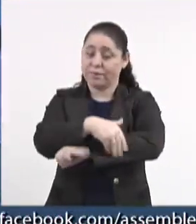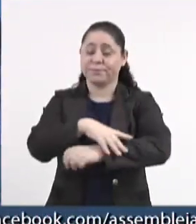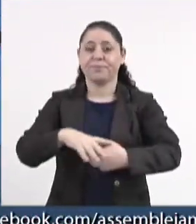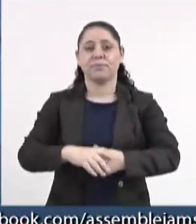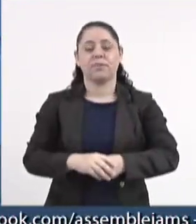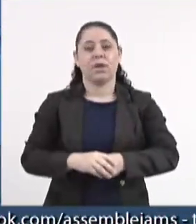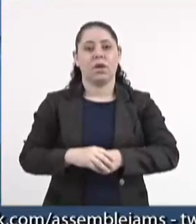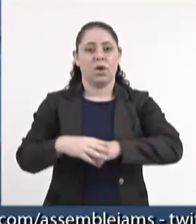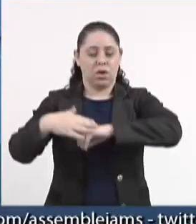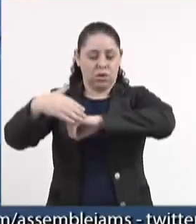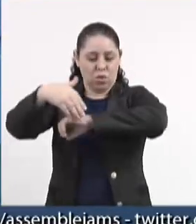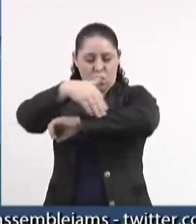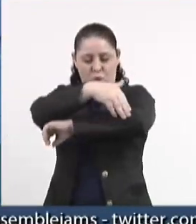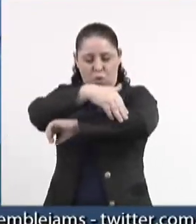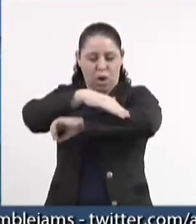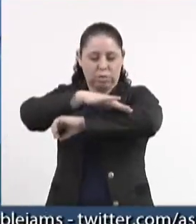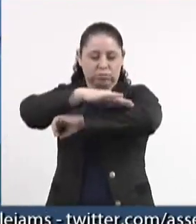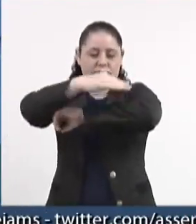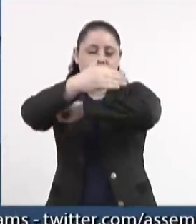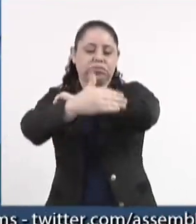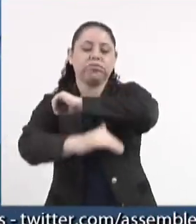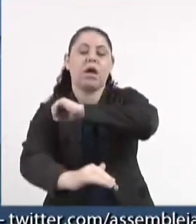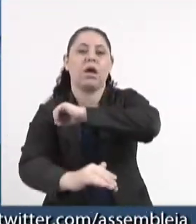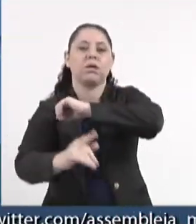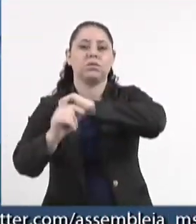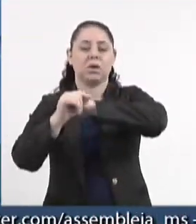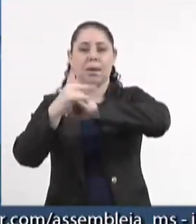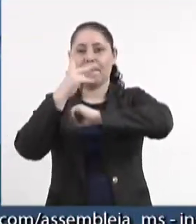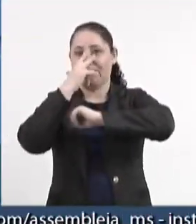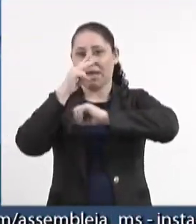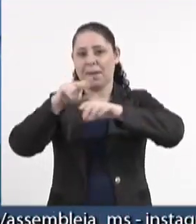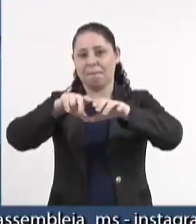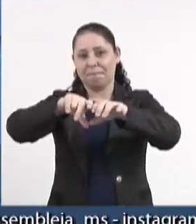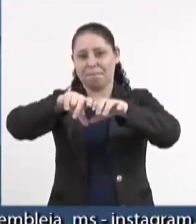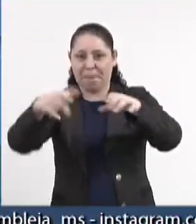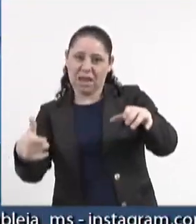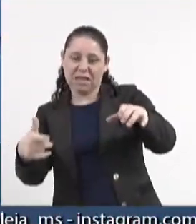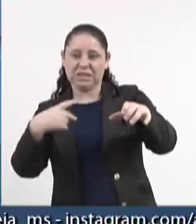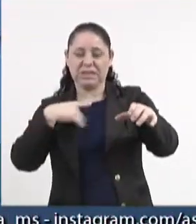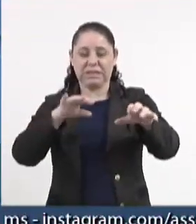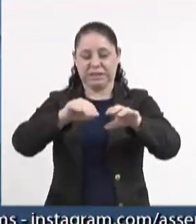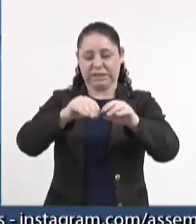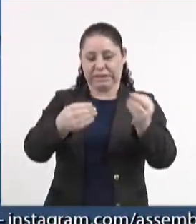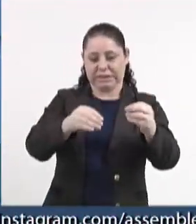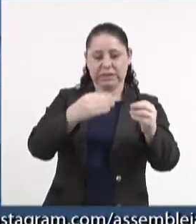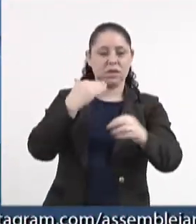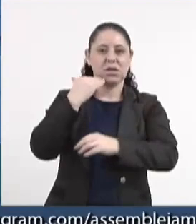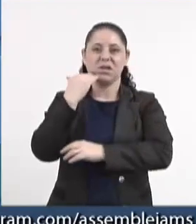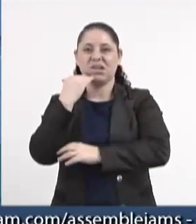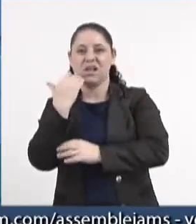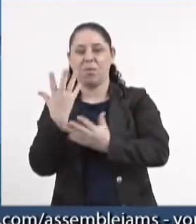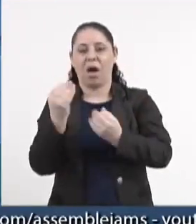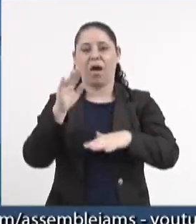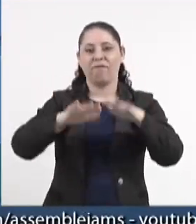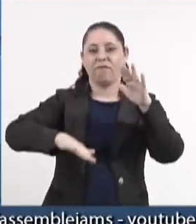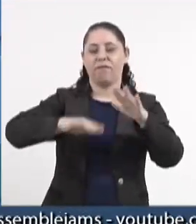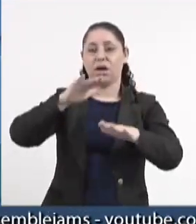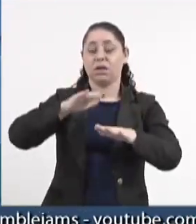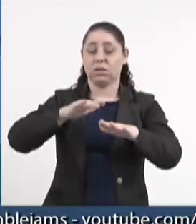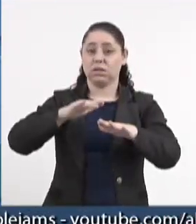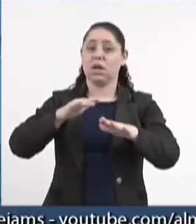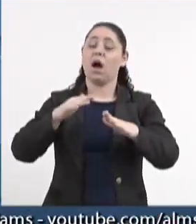As encostas dessa rodovia têm soltado sedimentos, muitas vezes